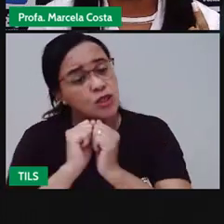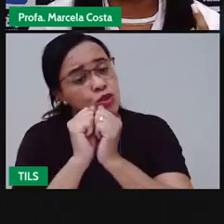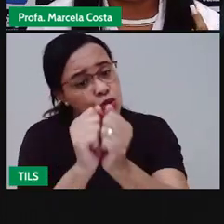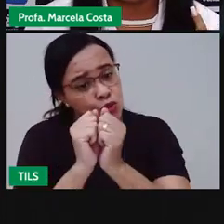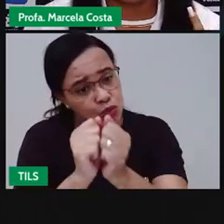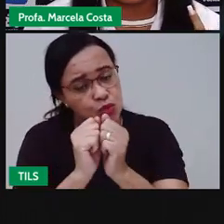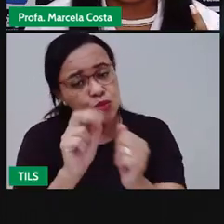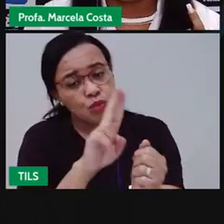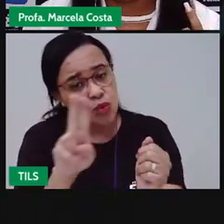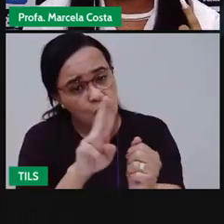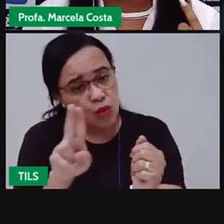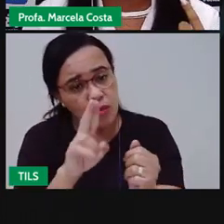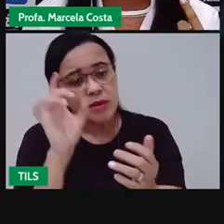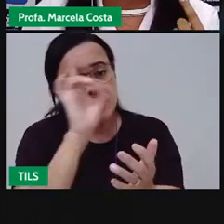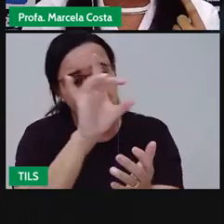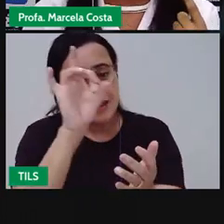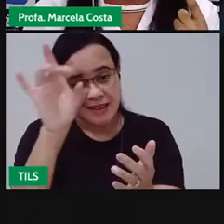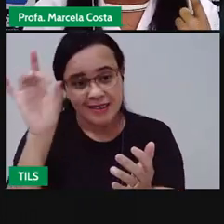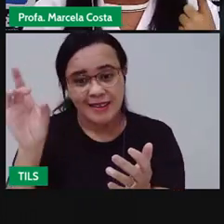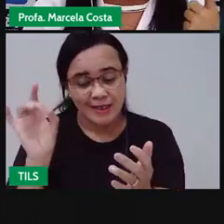os nomes dos dedos.